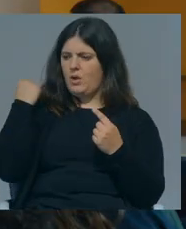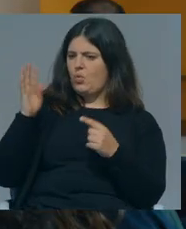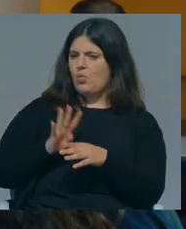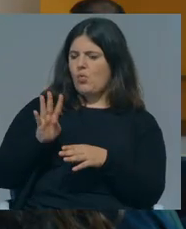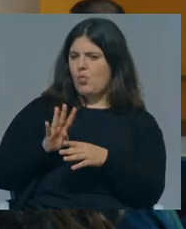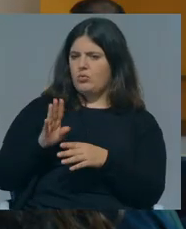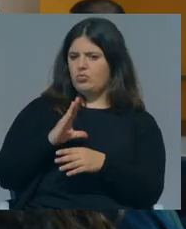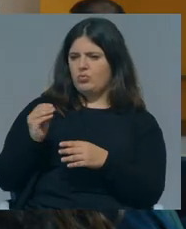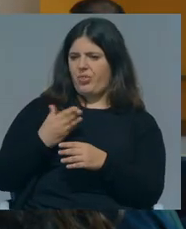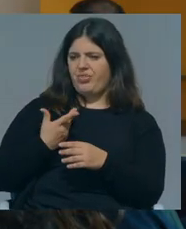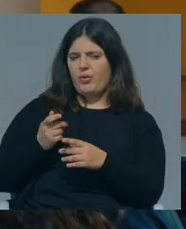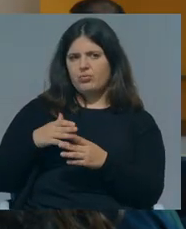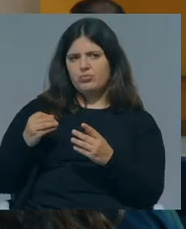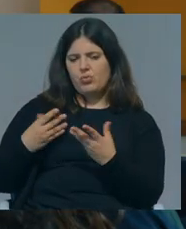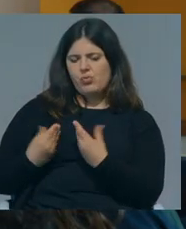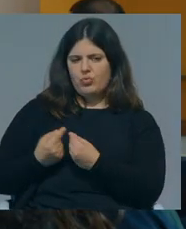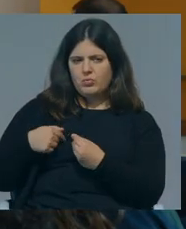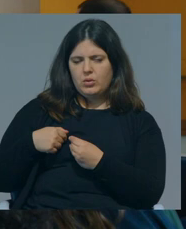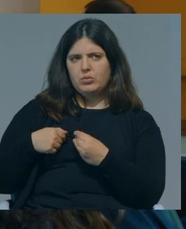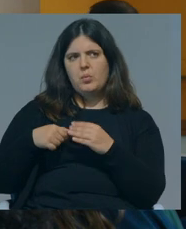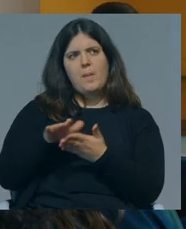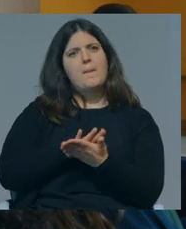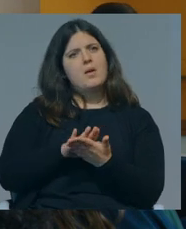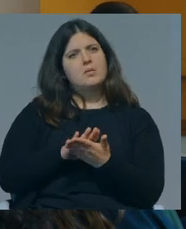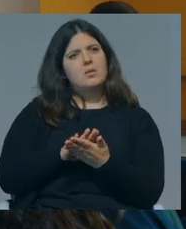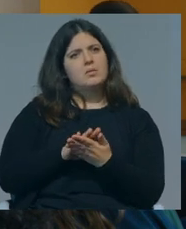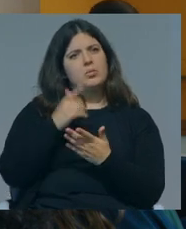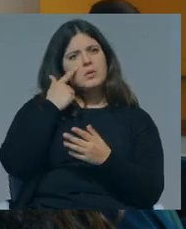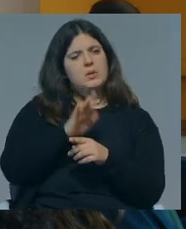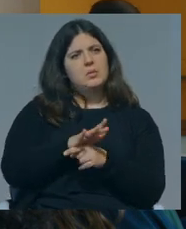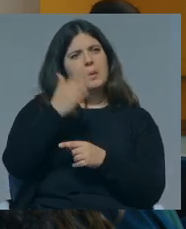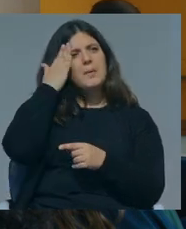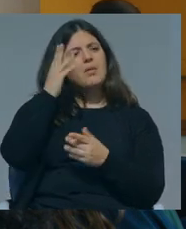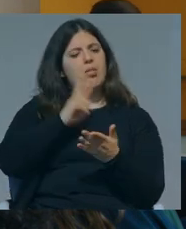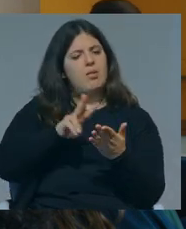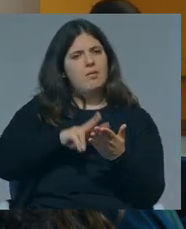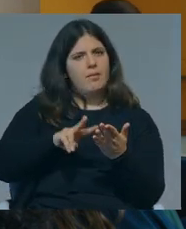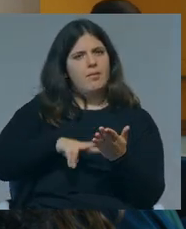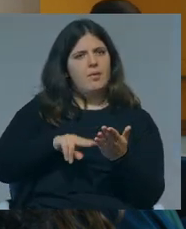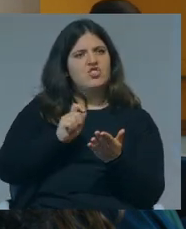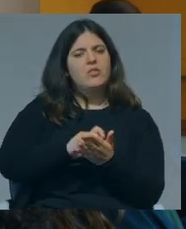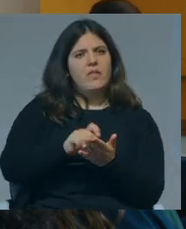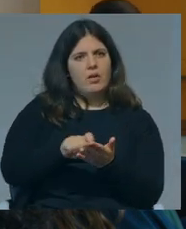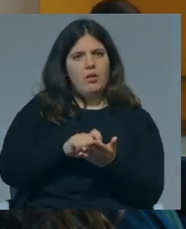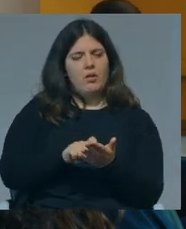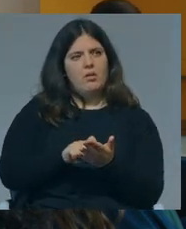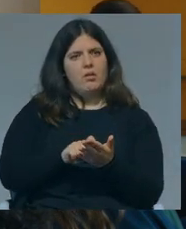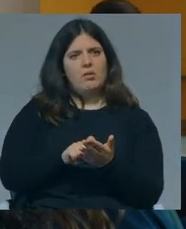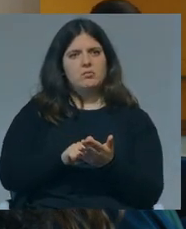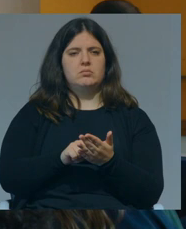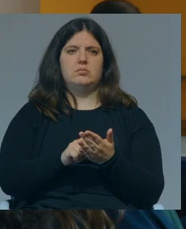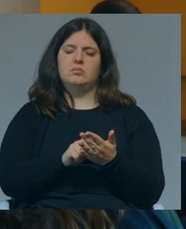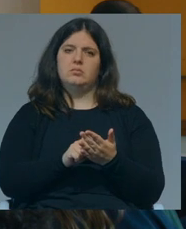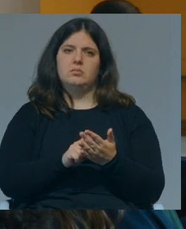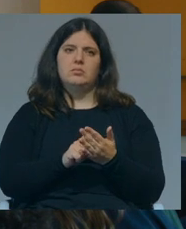quarto ano no João de Deus, uma coisa tão básica como a capacidade de ler e de escrever estava